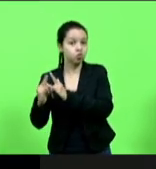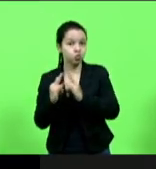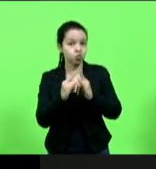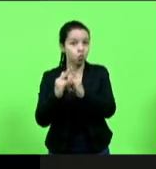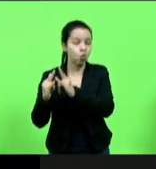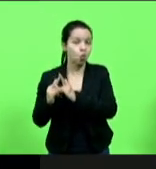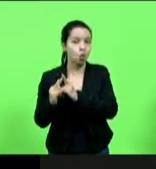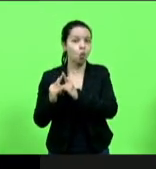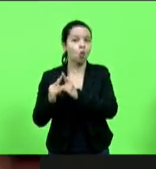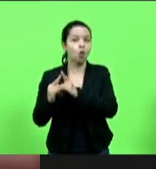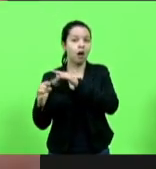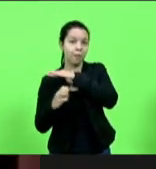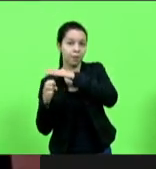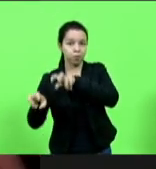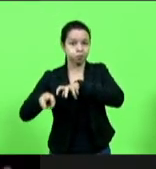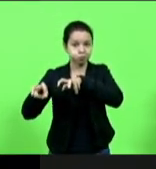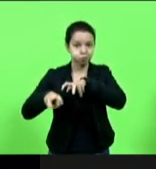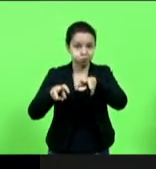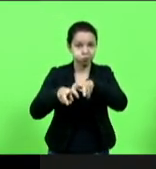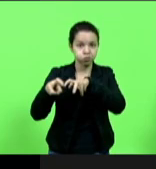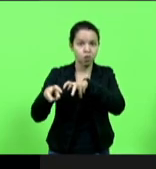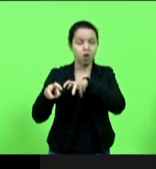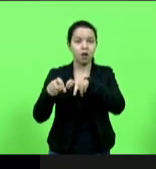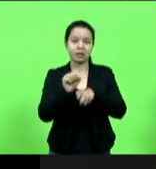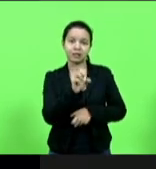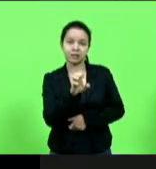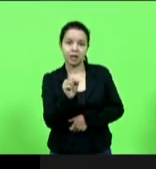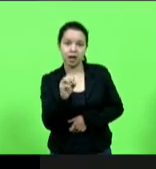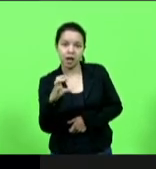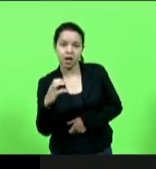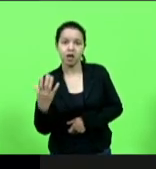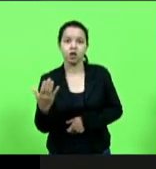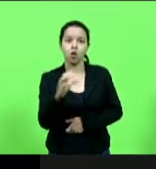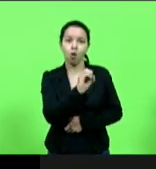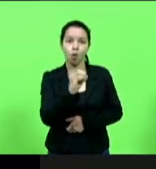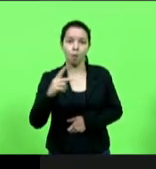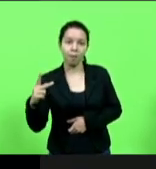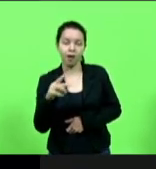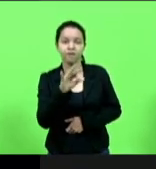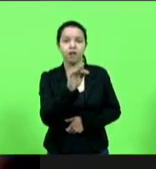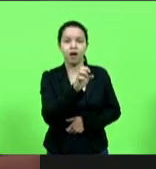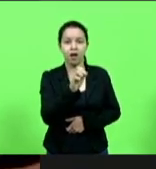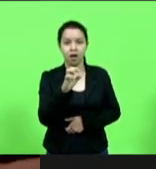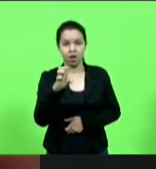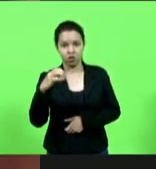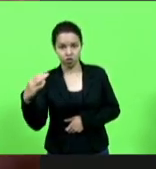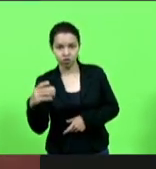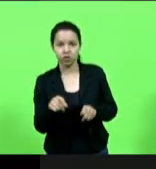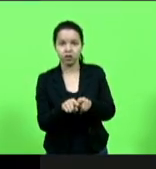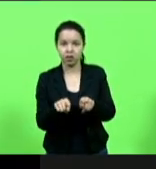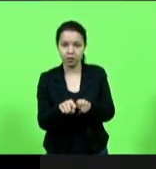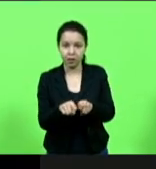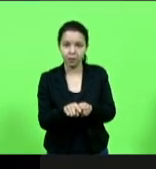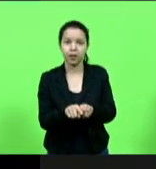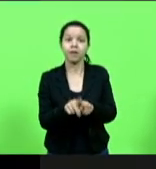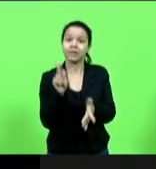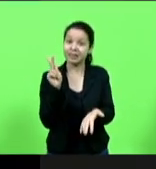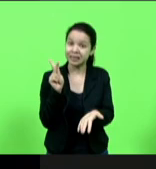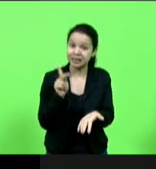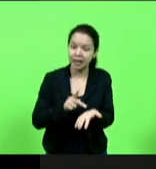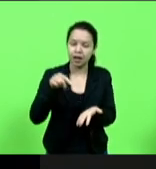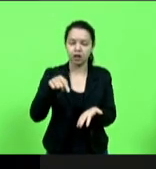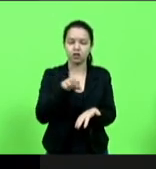ao SESC a FAESC a FETAESC para a gente realmente em Santa Catarina